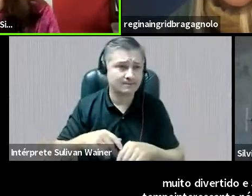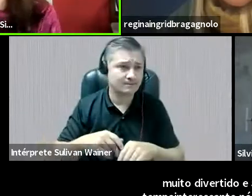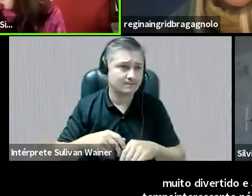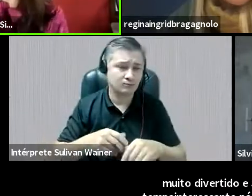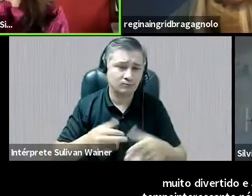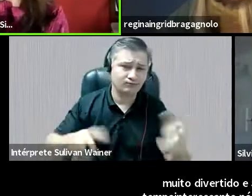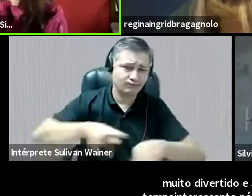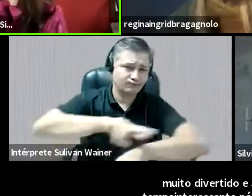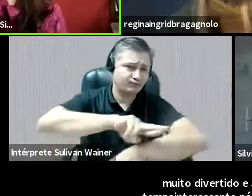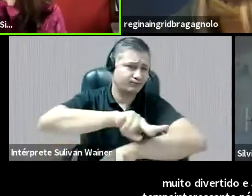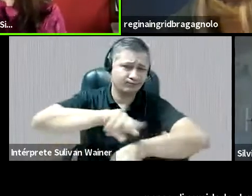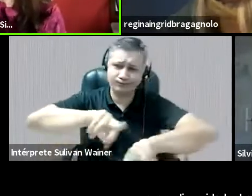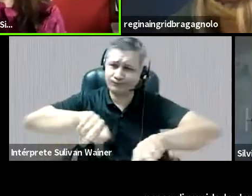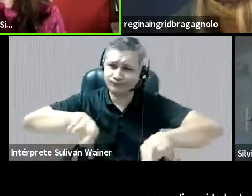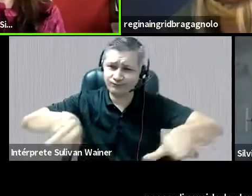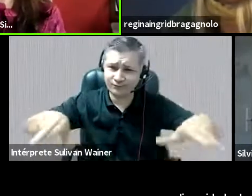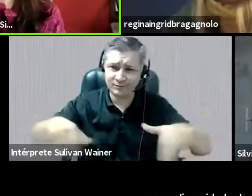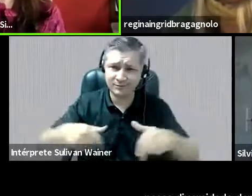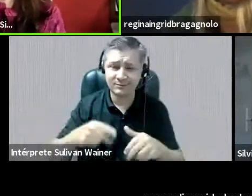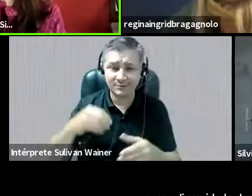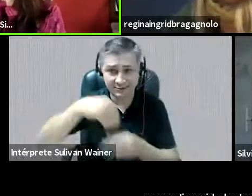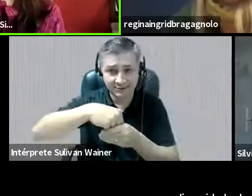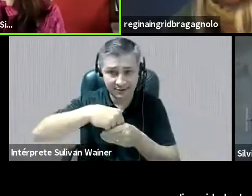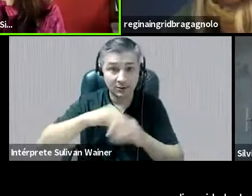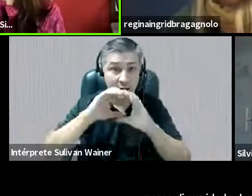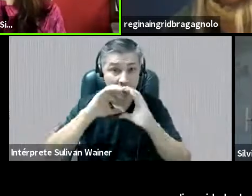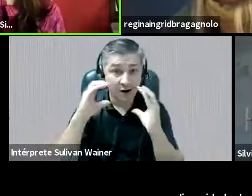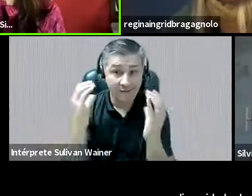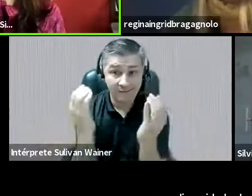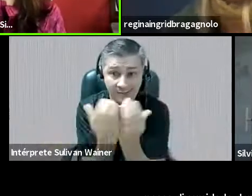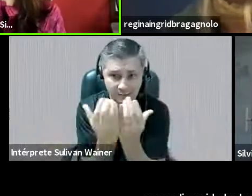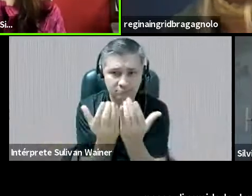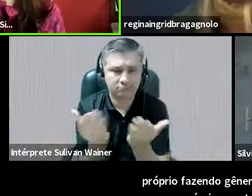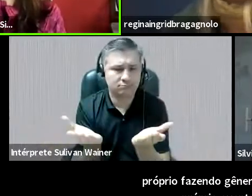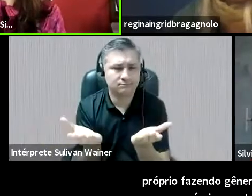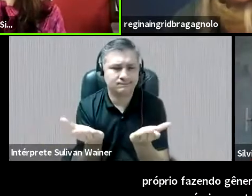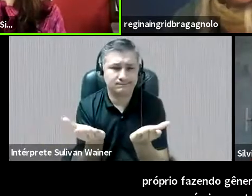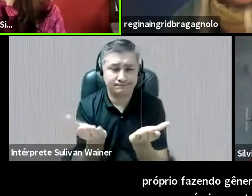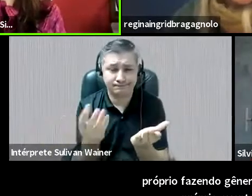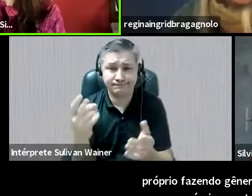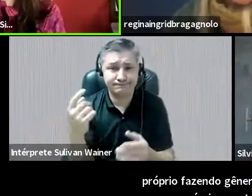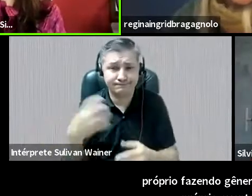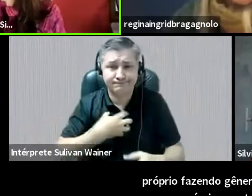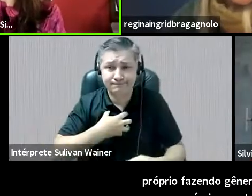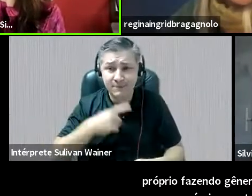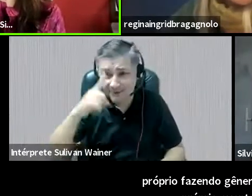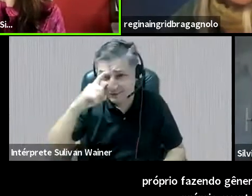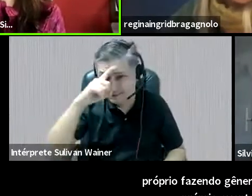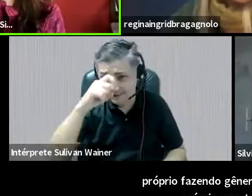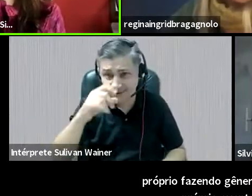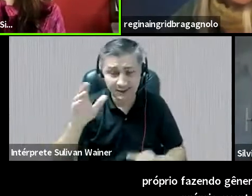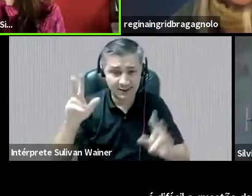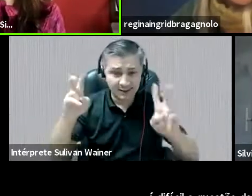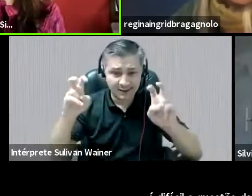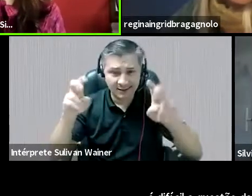Gênero, dentro do próprio evento. O quanto é difícil a questão da acessibilidade